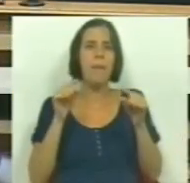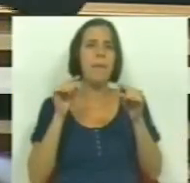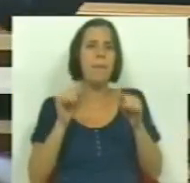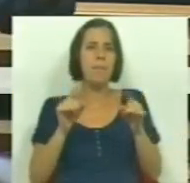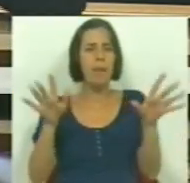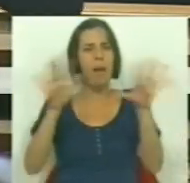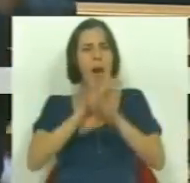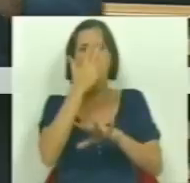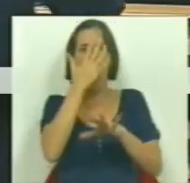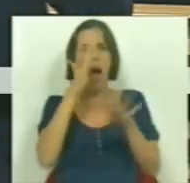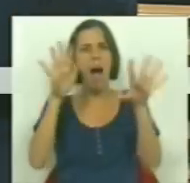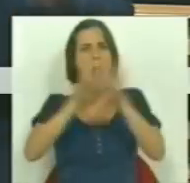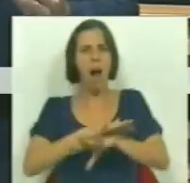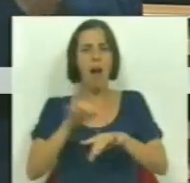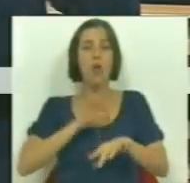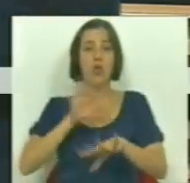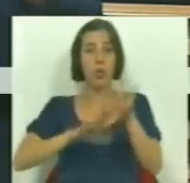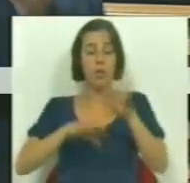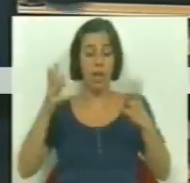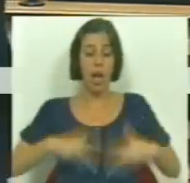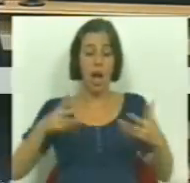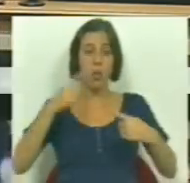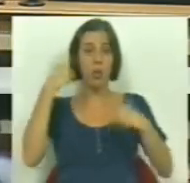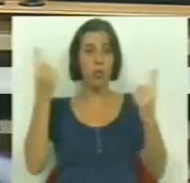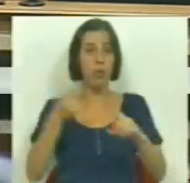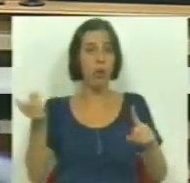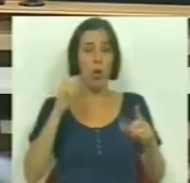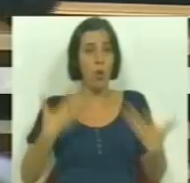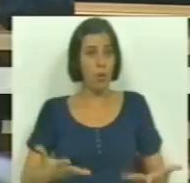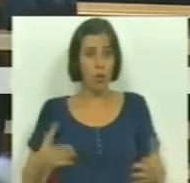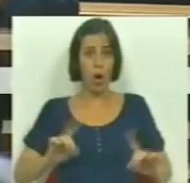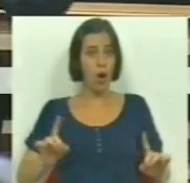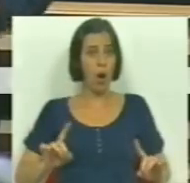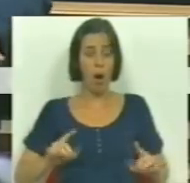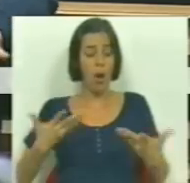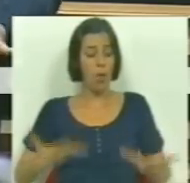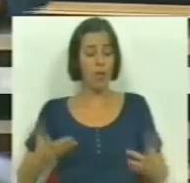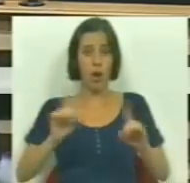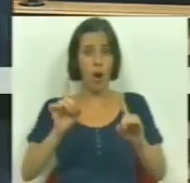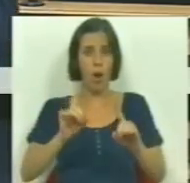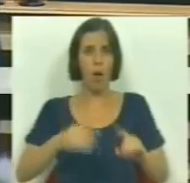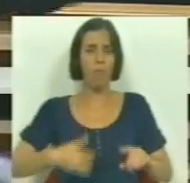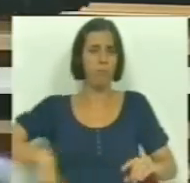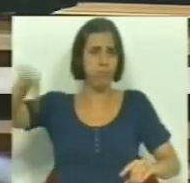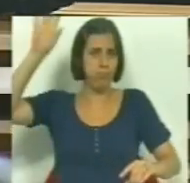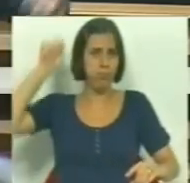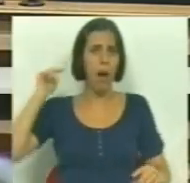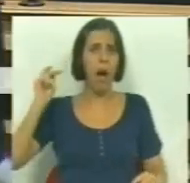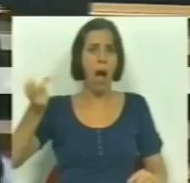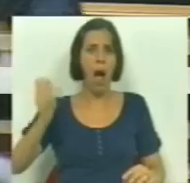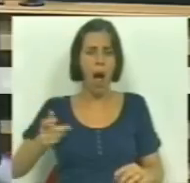máscara, esta máscara que os senhores fazem às contas públicas não só agora, não só agora, há dezenas de anos